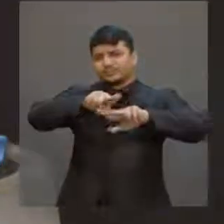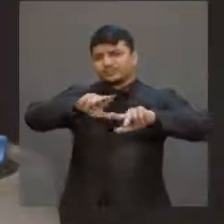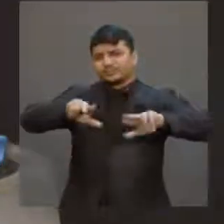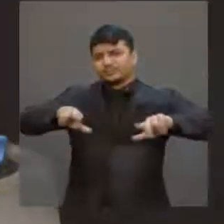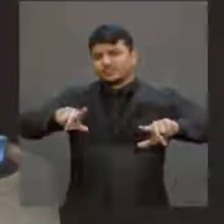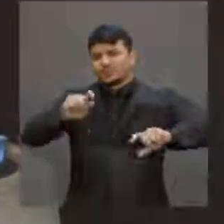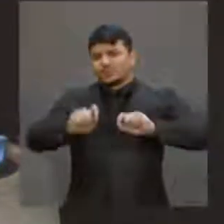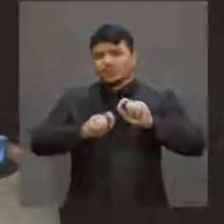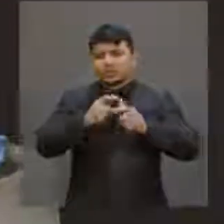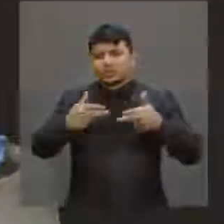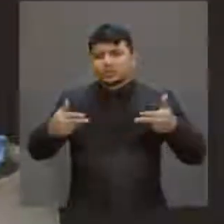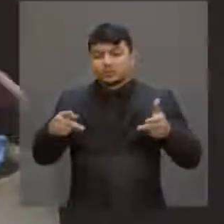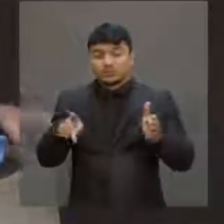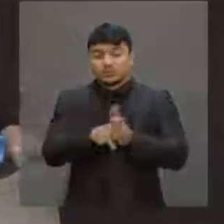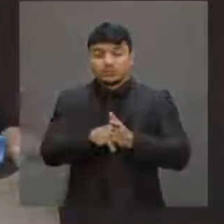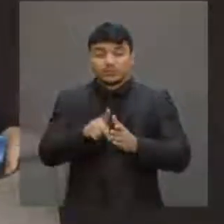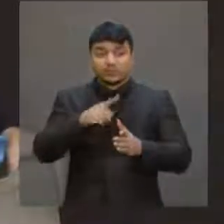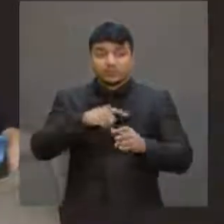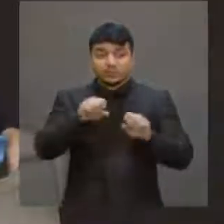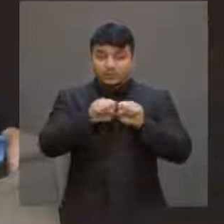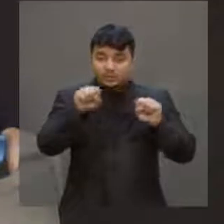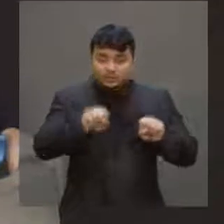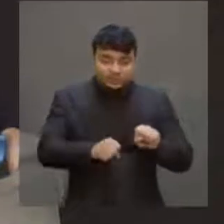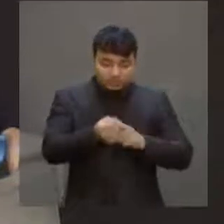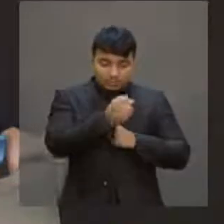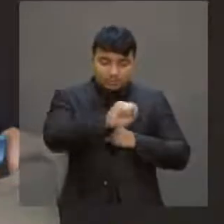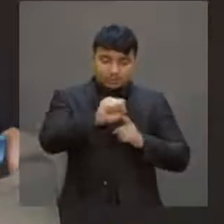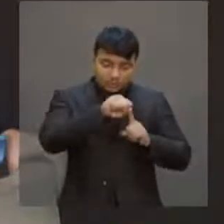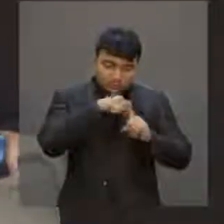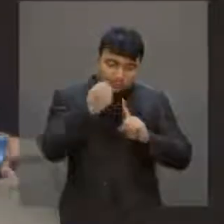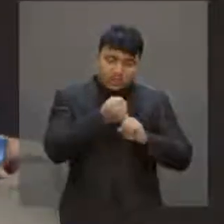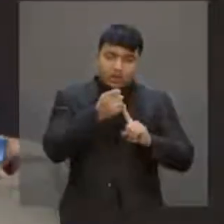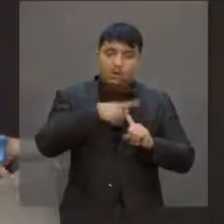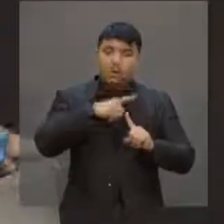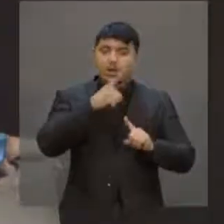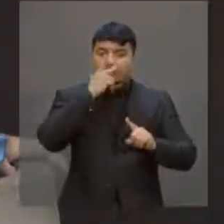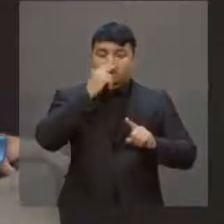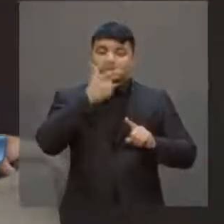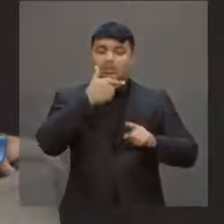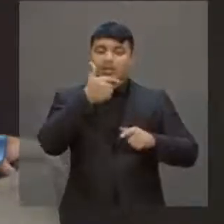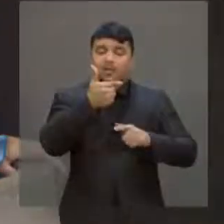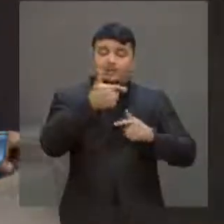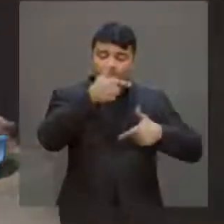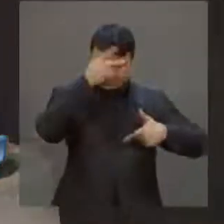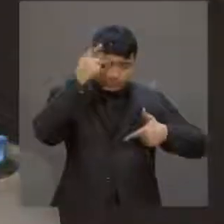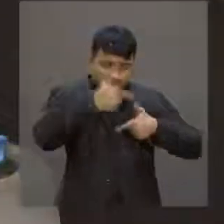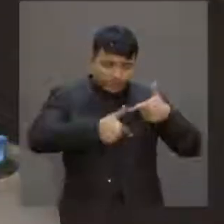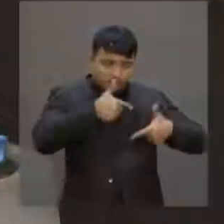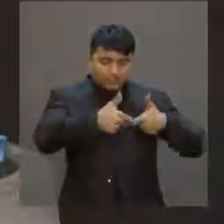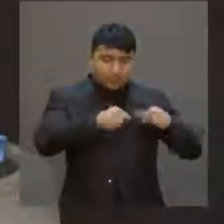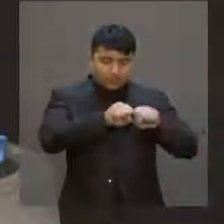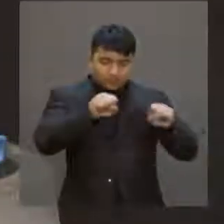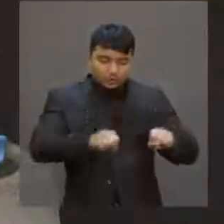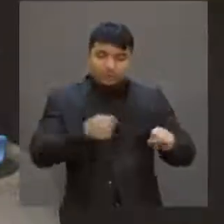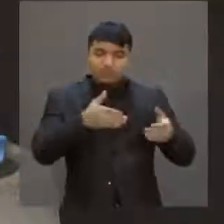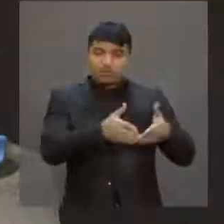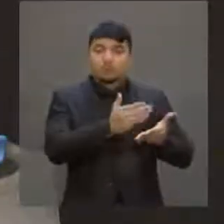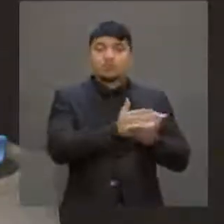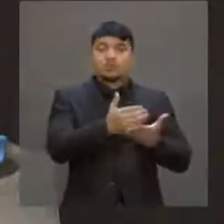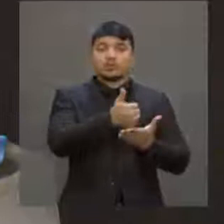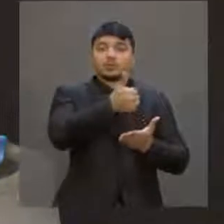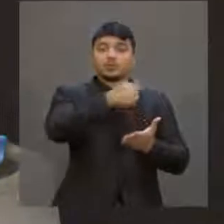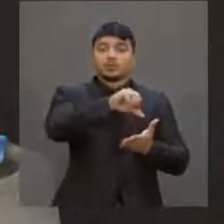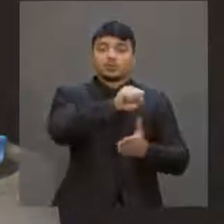desmonte do sistema de proteção social ao trabalho, ao trabalhador e à trabalhadora, que foram instituídos em 88.